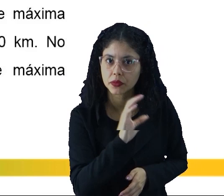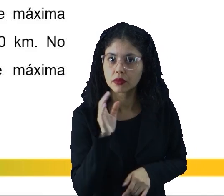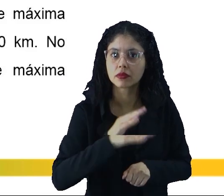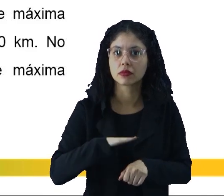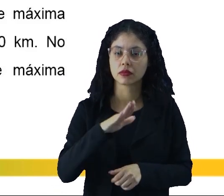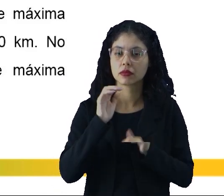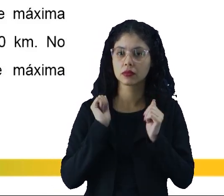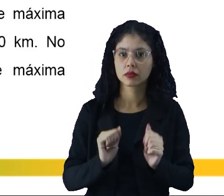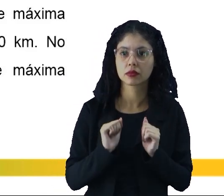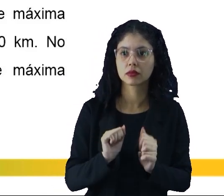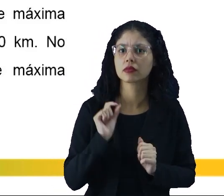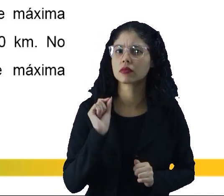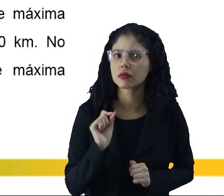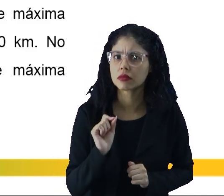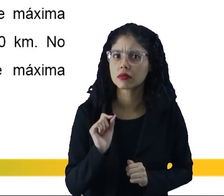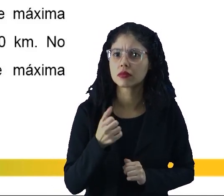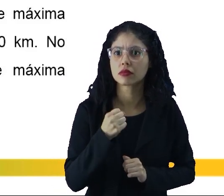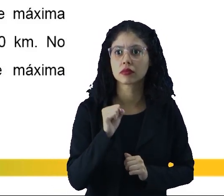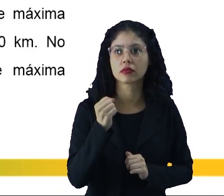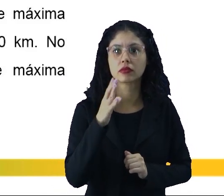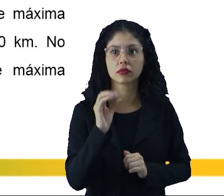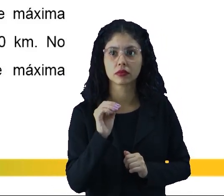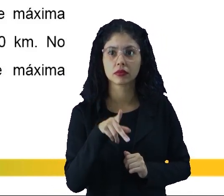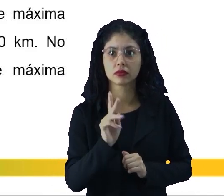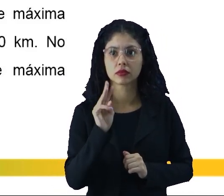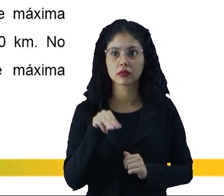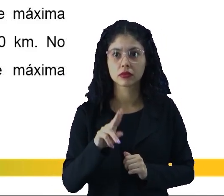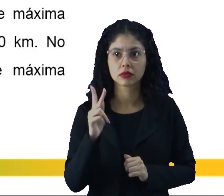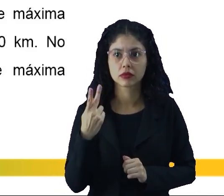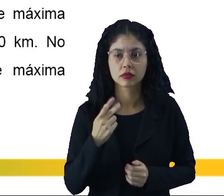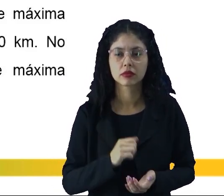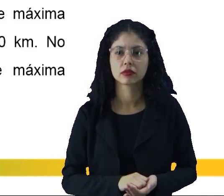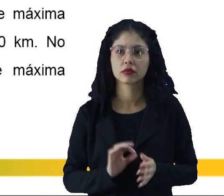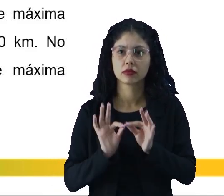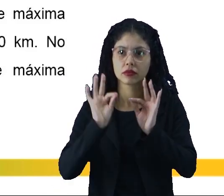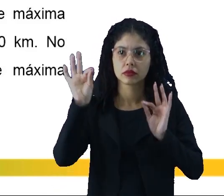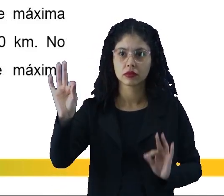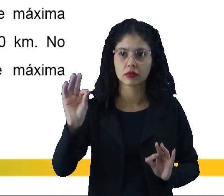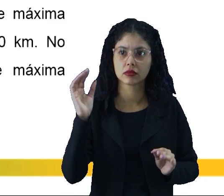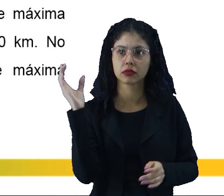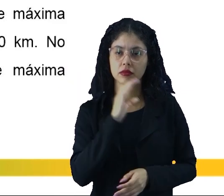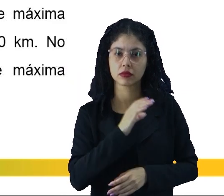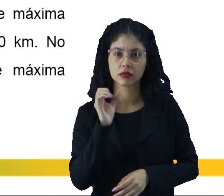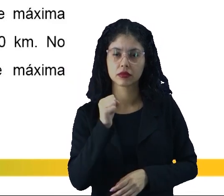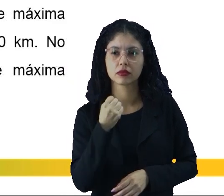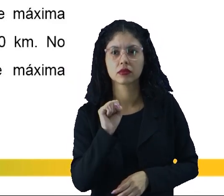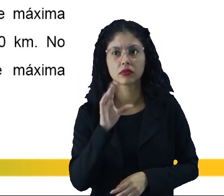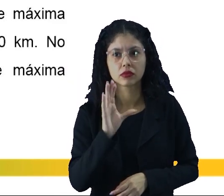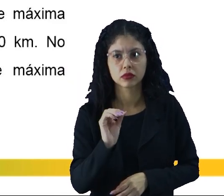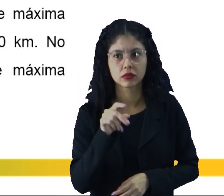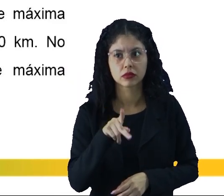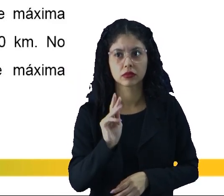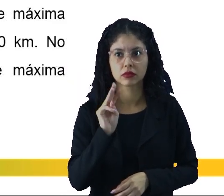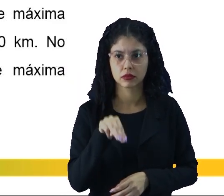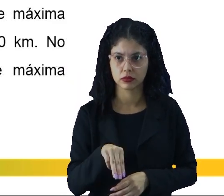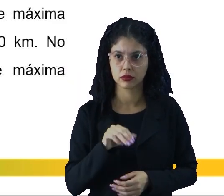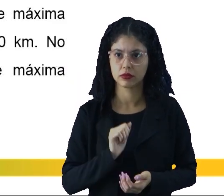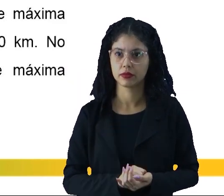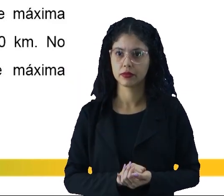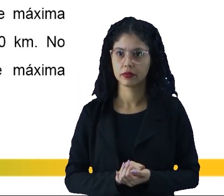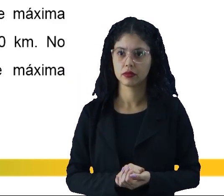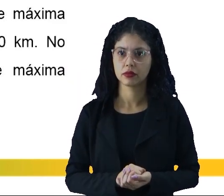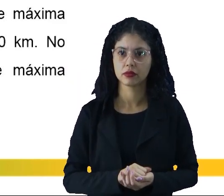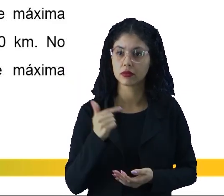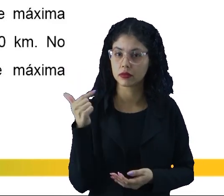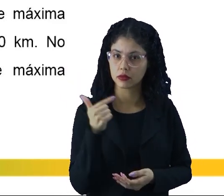máxima permitida é de 80 km por hora e a distância a ser percorrida é de 80